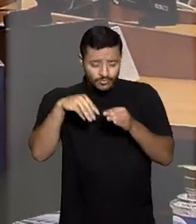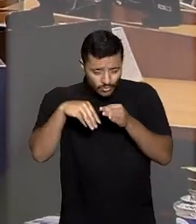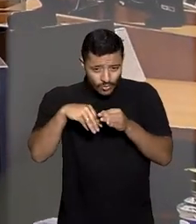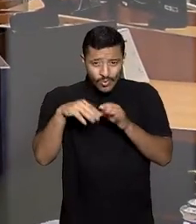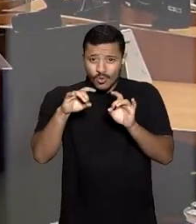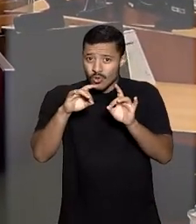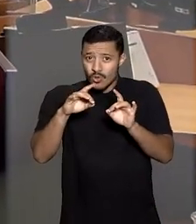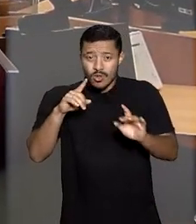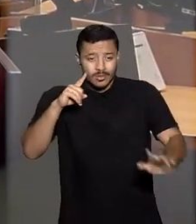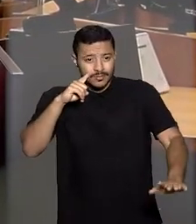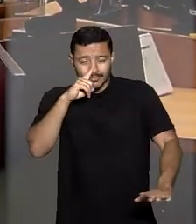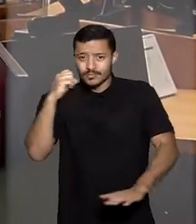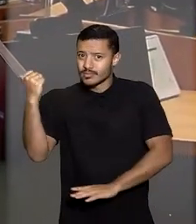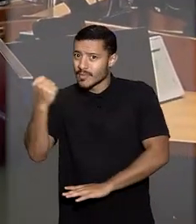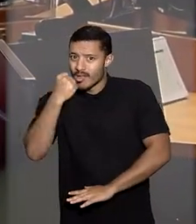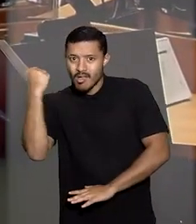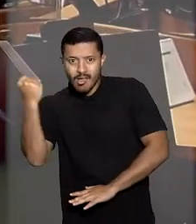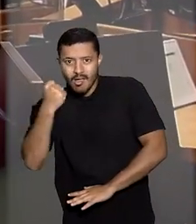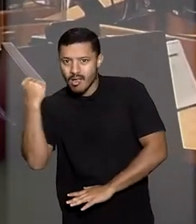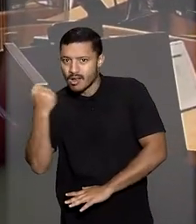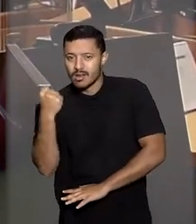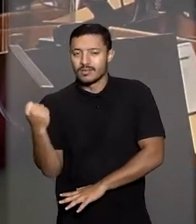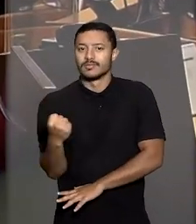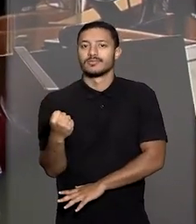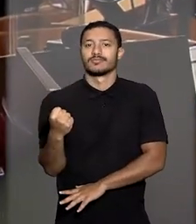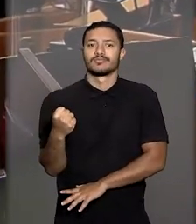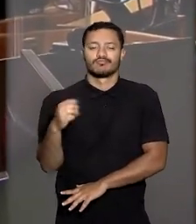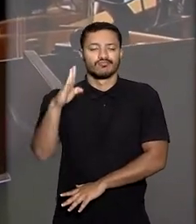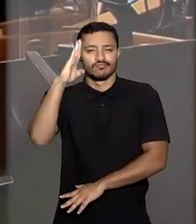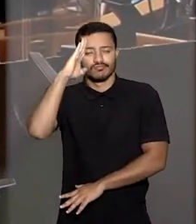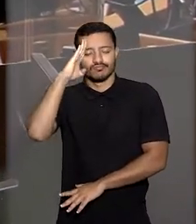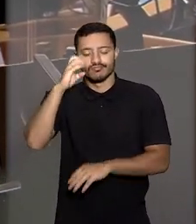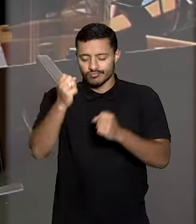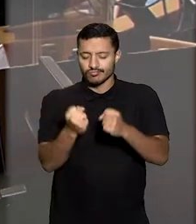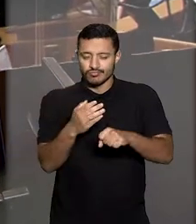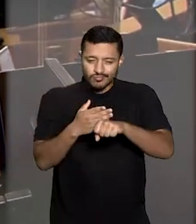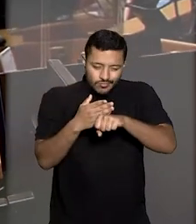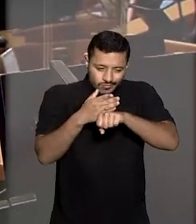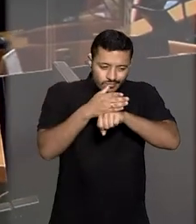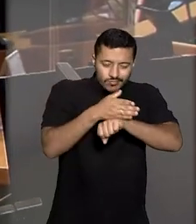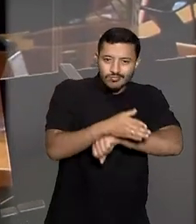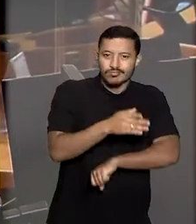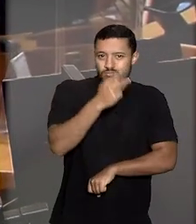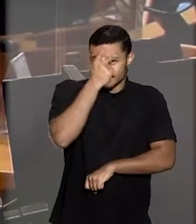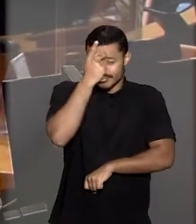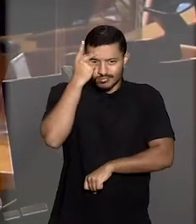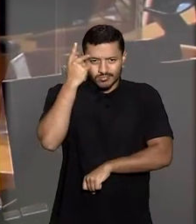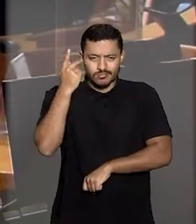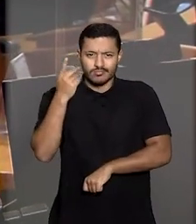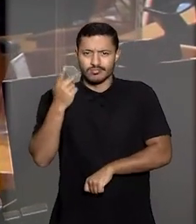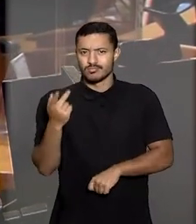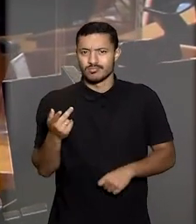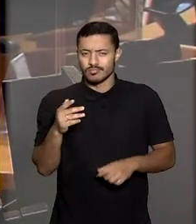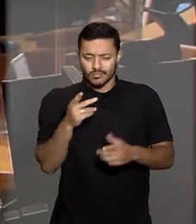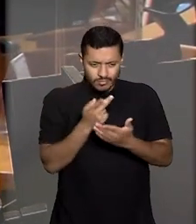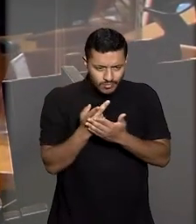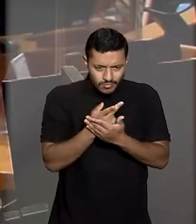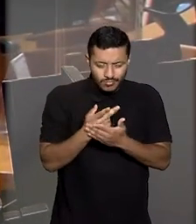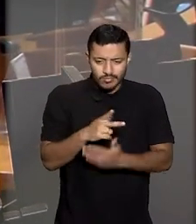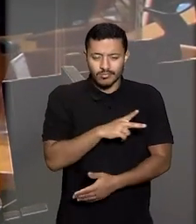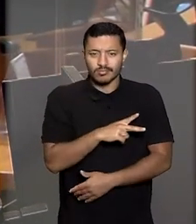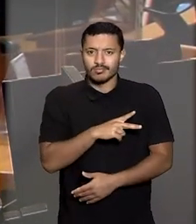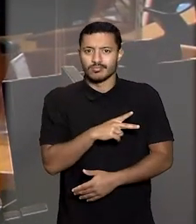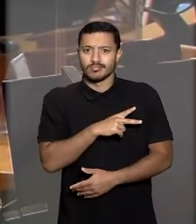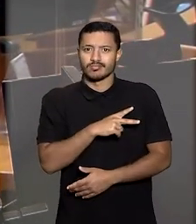só em situações absolutamente excepcionais, a Guarda pode realizar a abordagem de pessoas e a busca pessoal quando